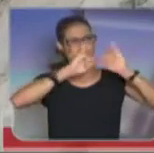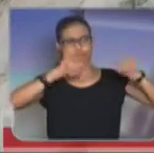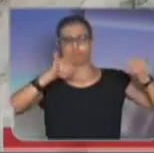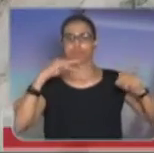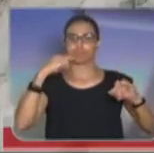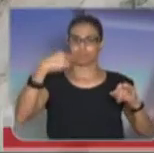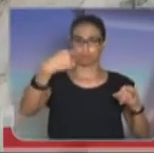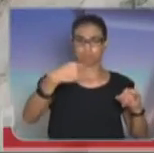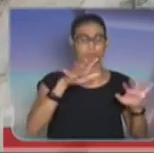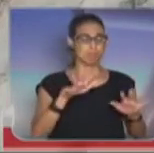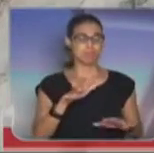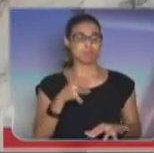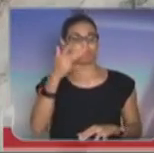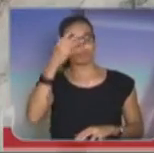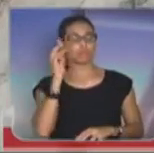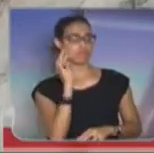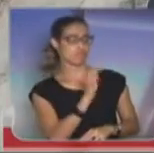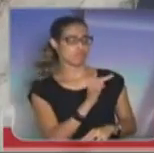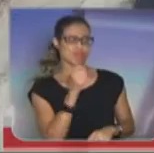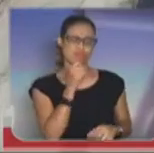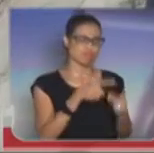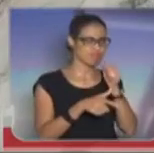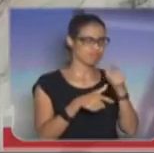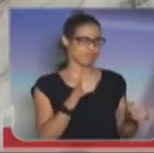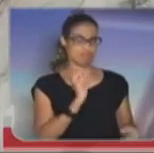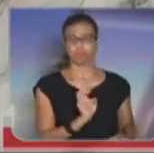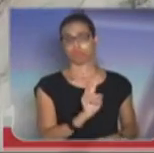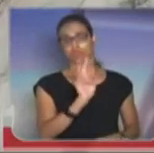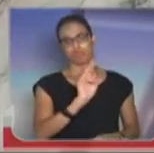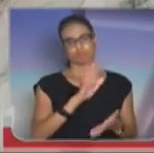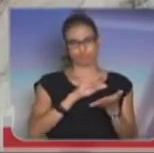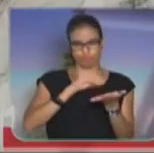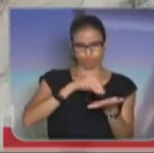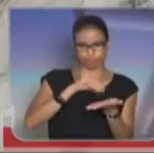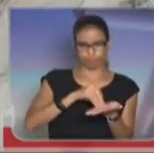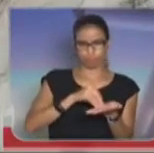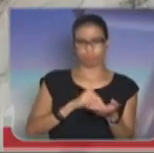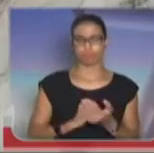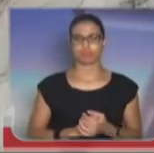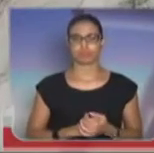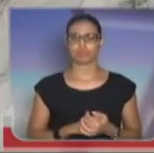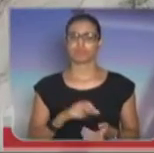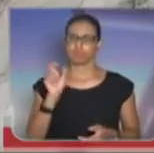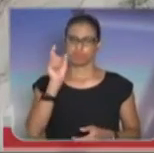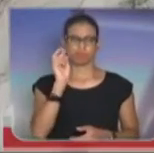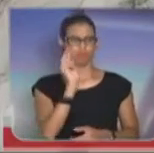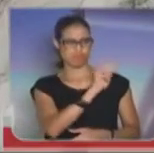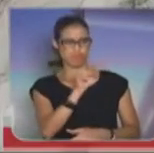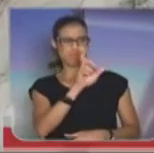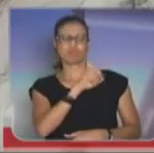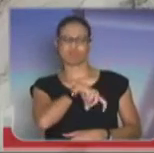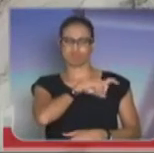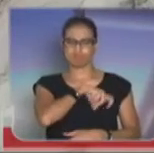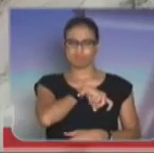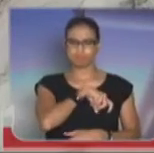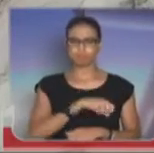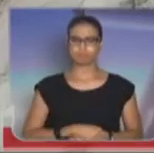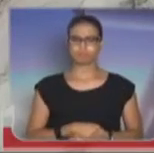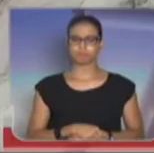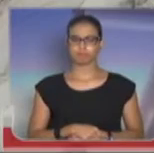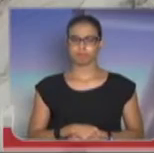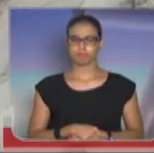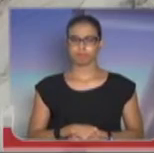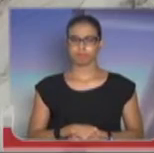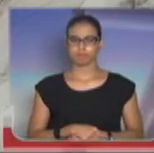mas ninguém valoriza. É só crítica, crítica, crítica. É uma maneira perversa de ver as coisas. É uma maneira que